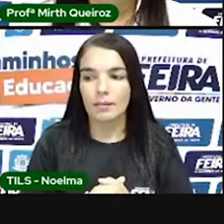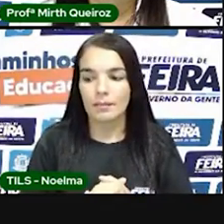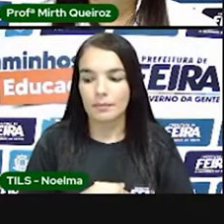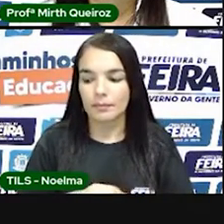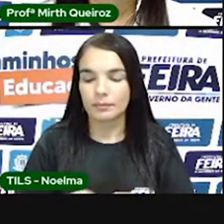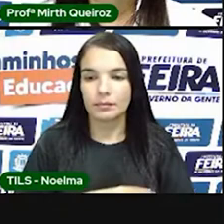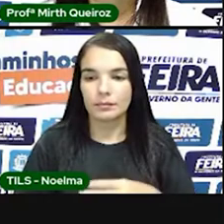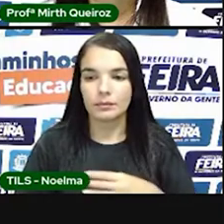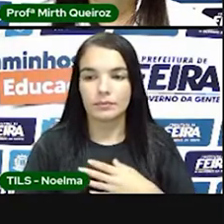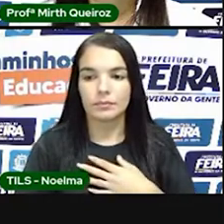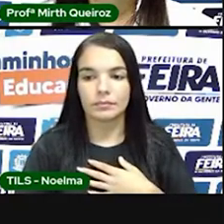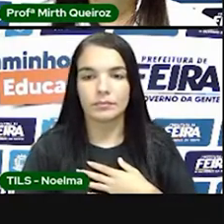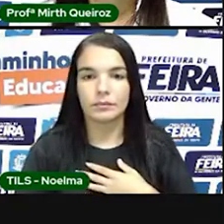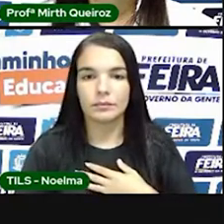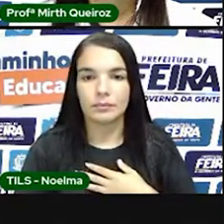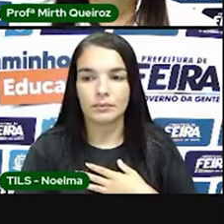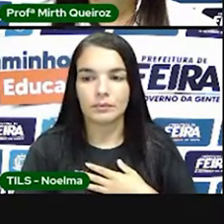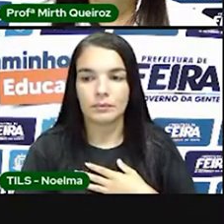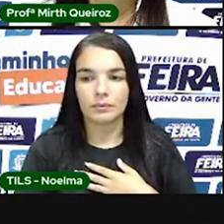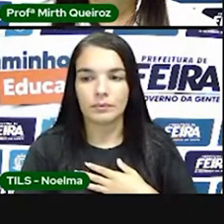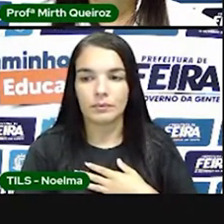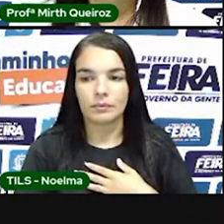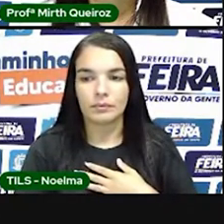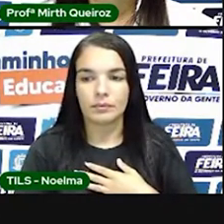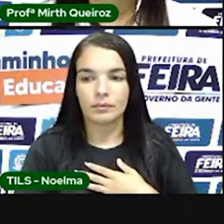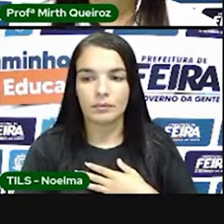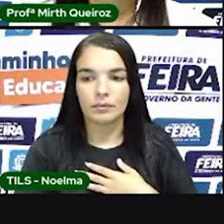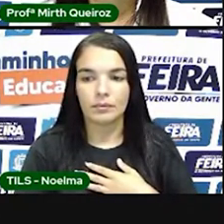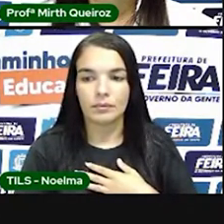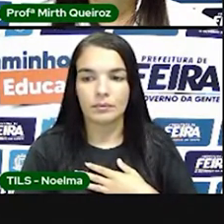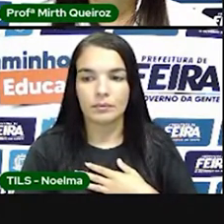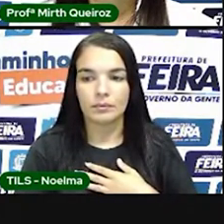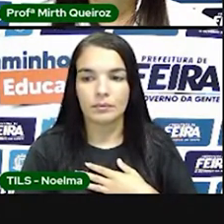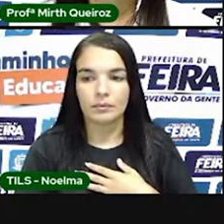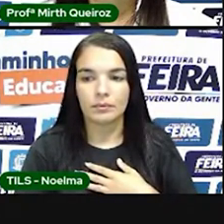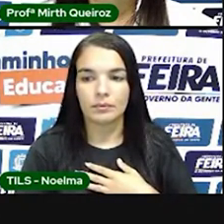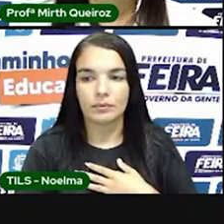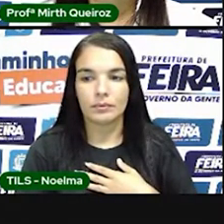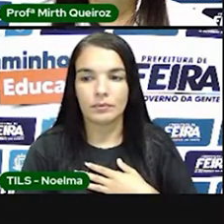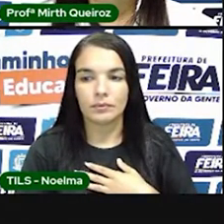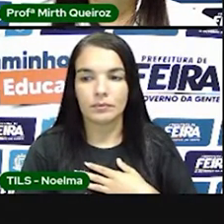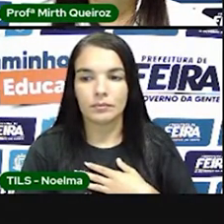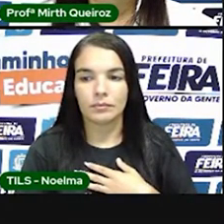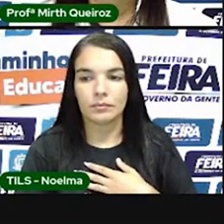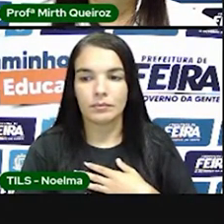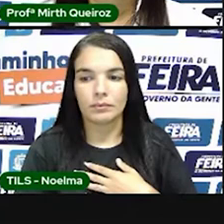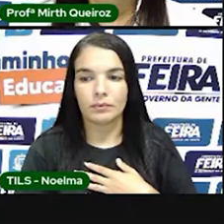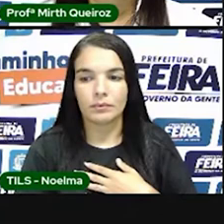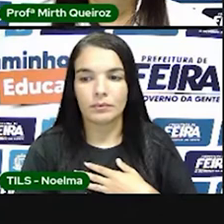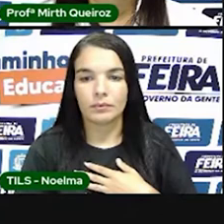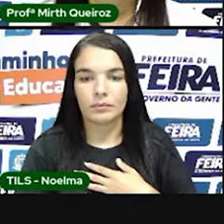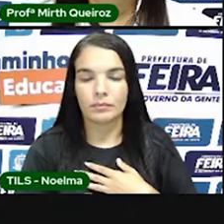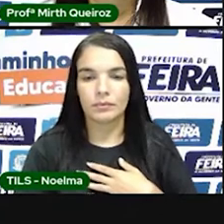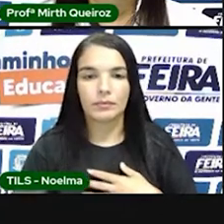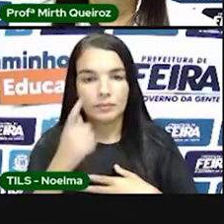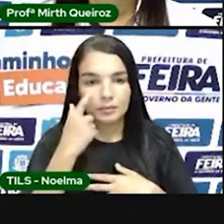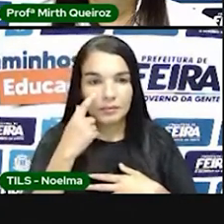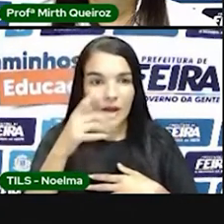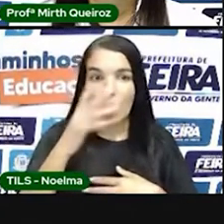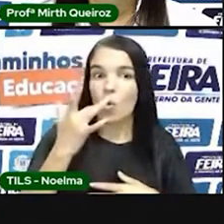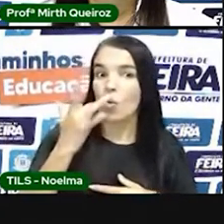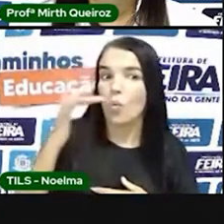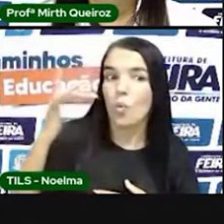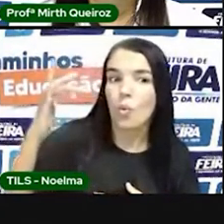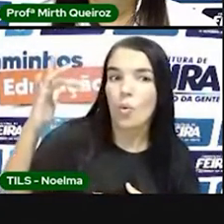completo. Se eu vejo um indígena, ou eu ou escravizo, ou eu mato o infeliz. Com a descoberta de ouro em Minas